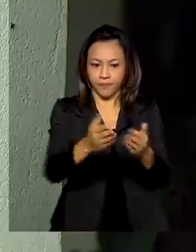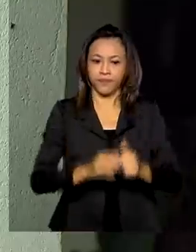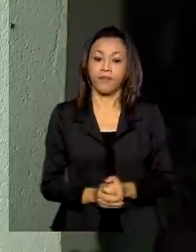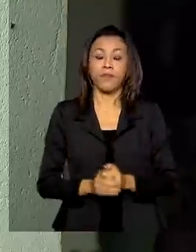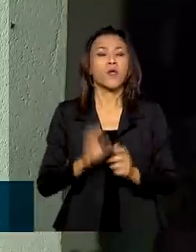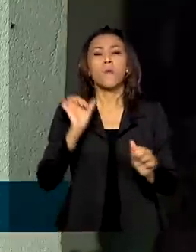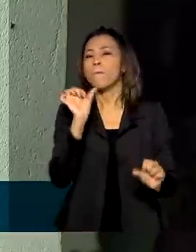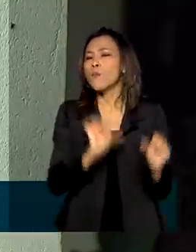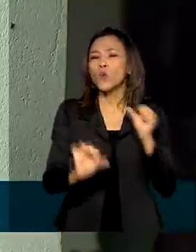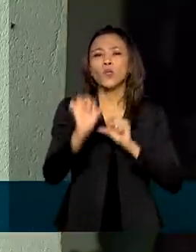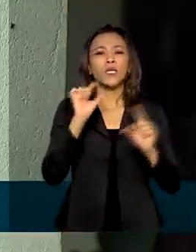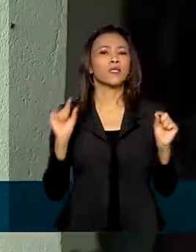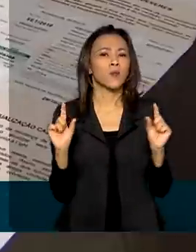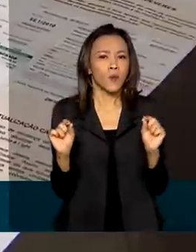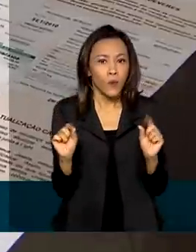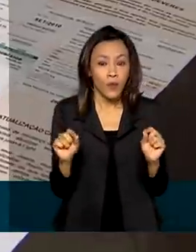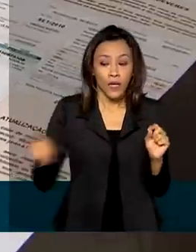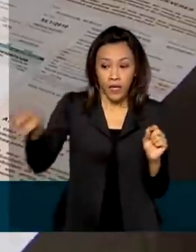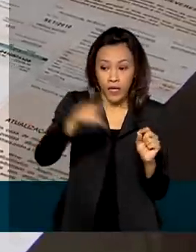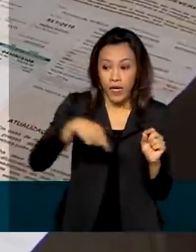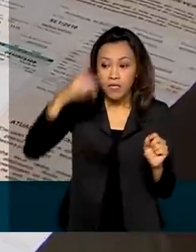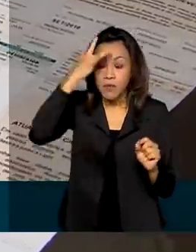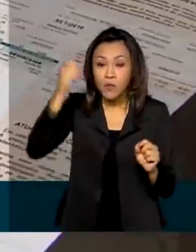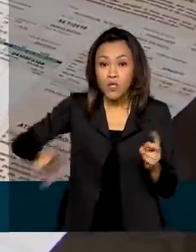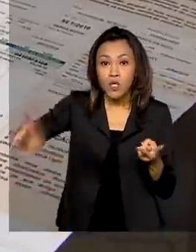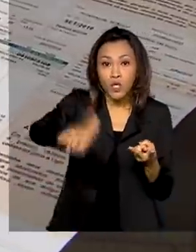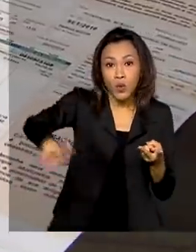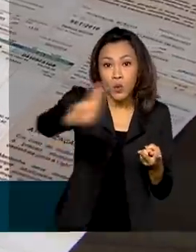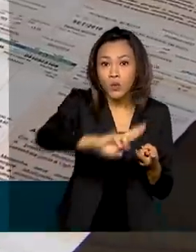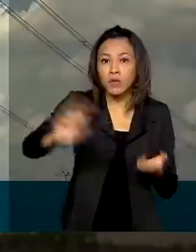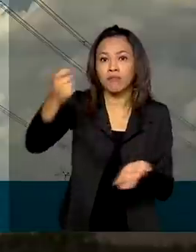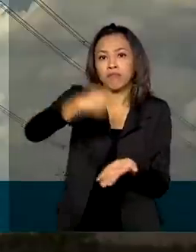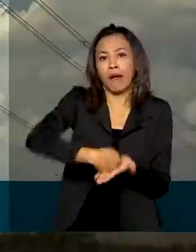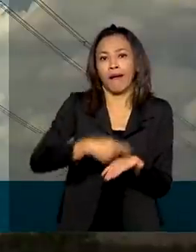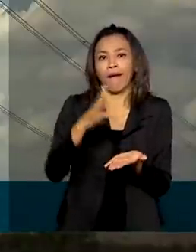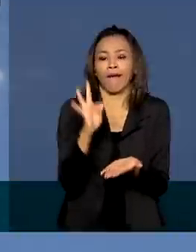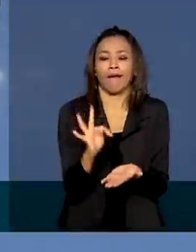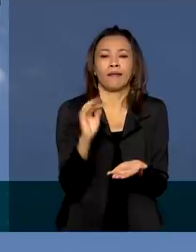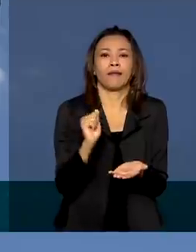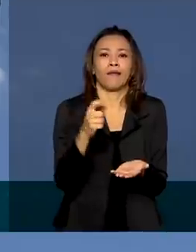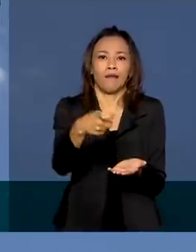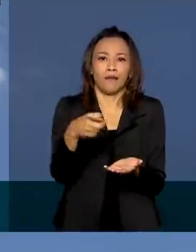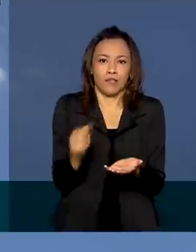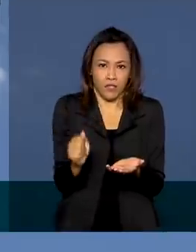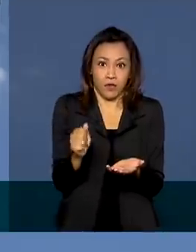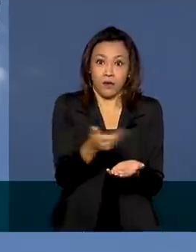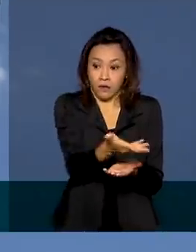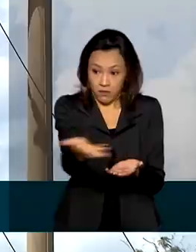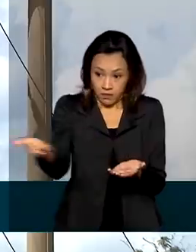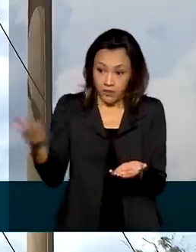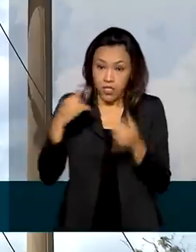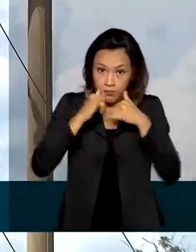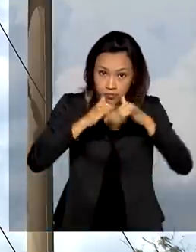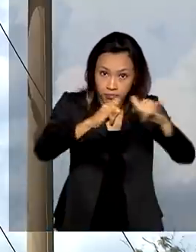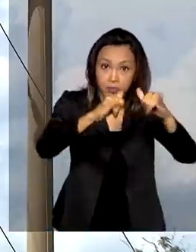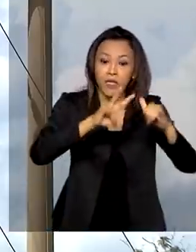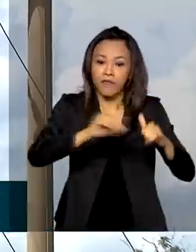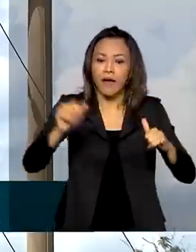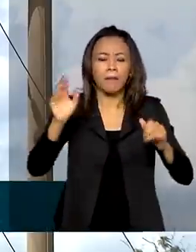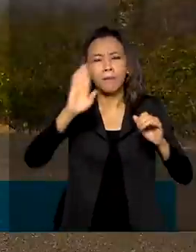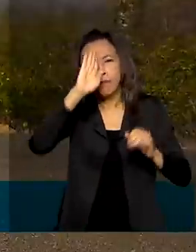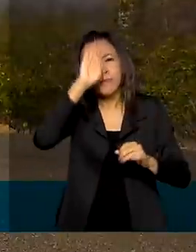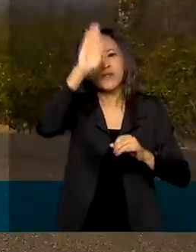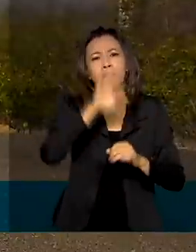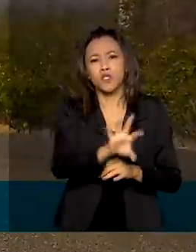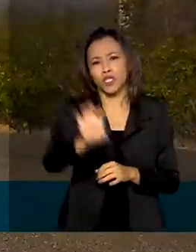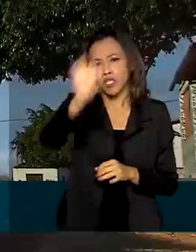está a desoneração do consumidor em relação às tarifas de energia, que será percebida principalmente nos estados da